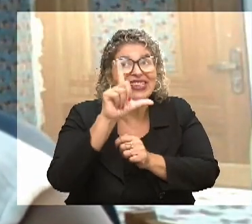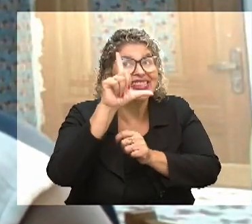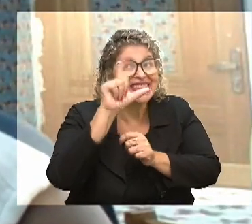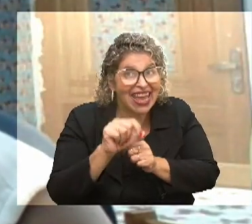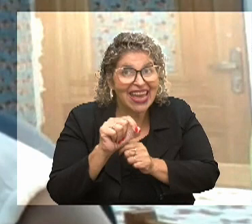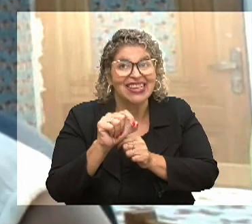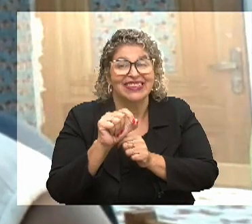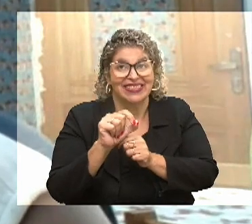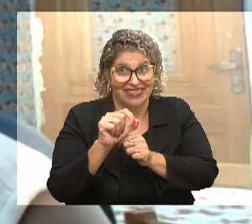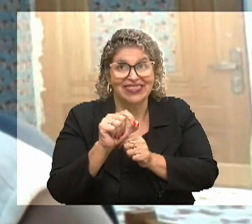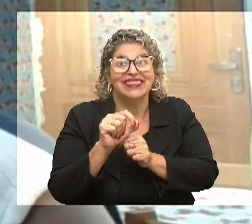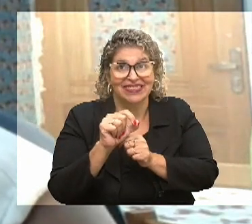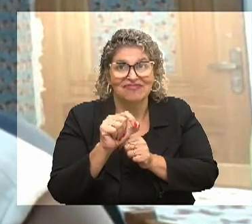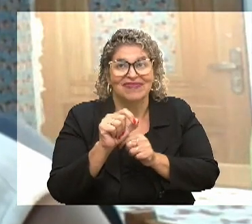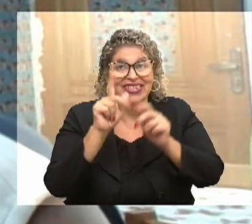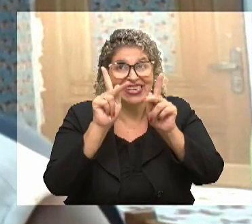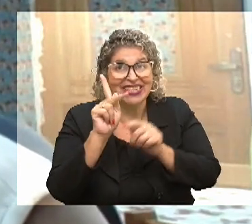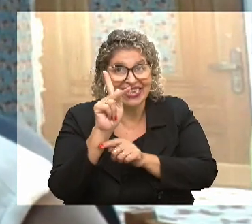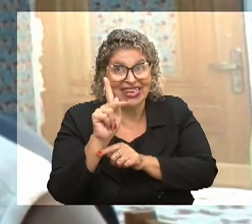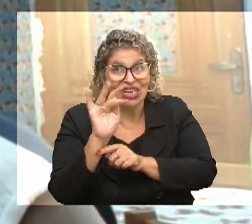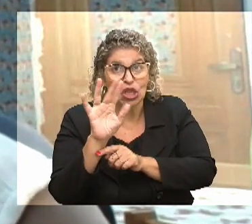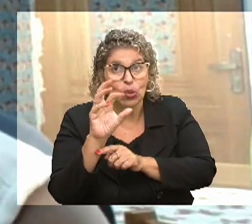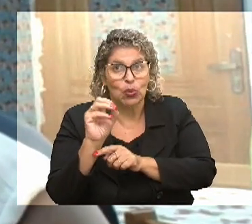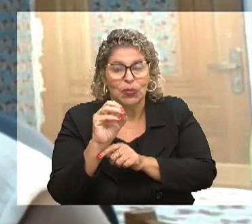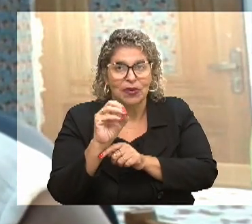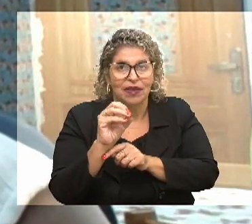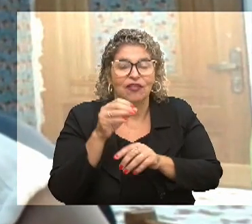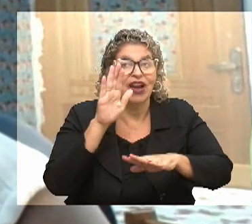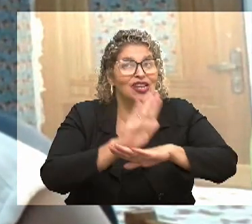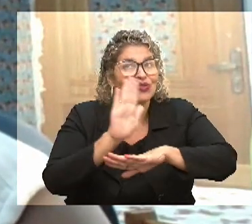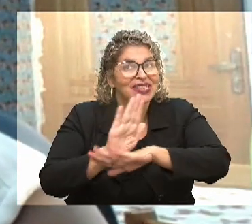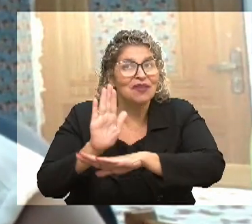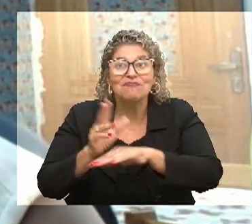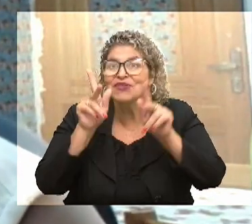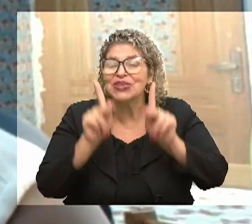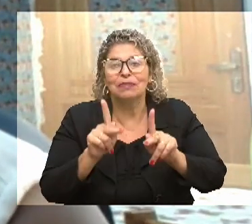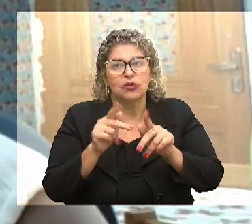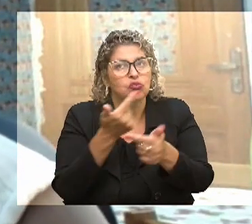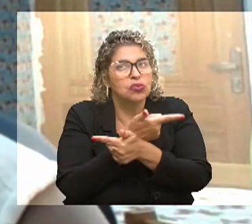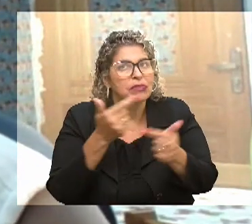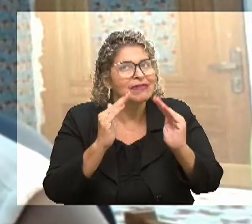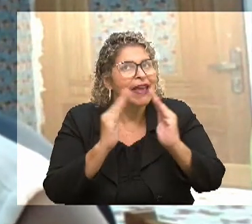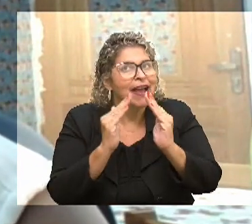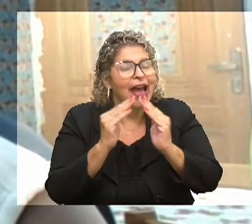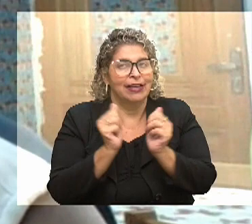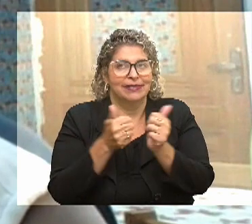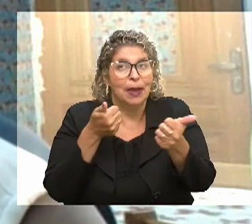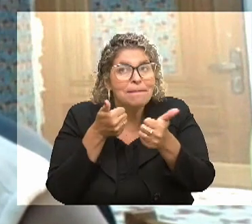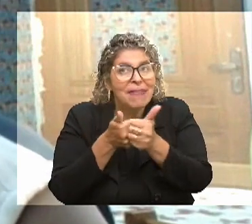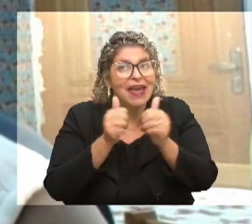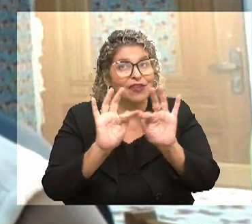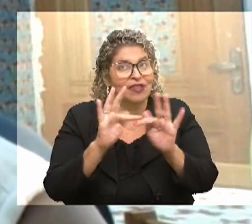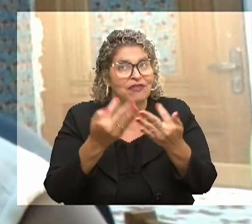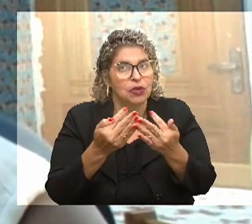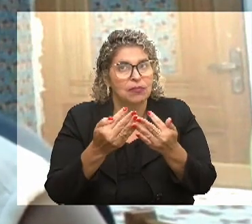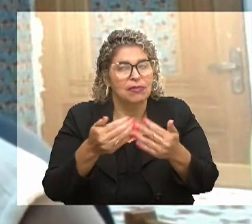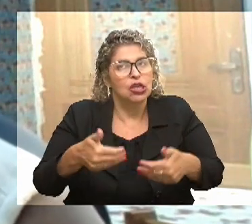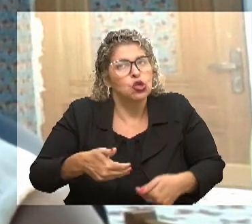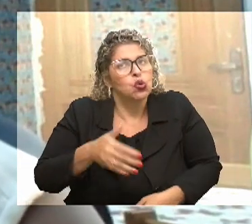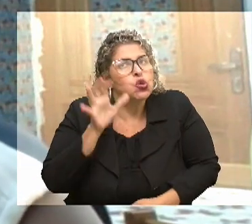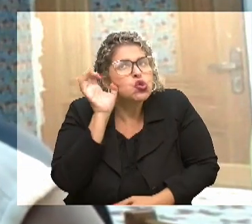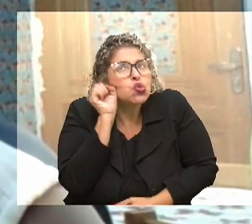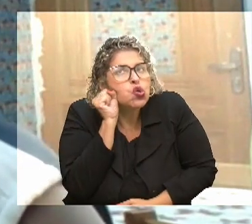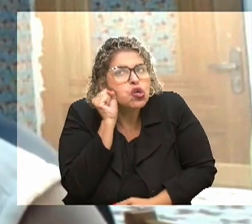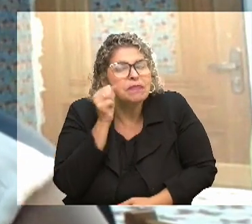alimentar muitas pessoas, porque tu não ter casa, tu não está perto da família, mas tu dormir com fome é